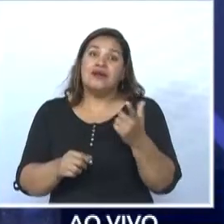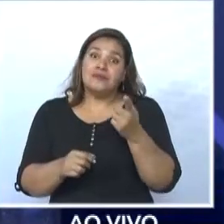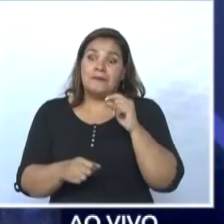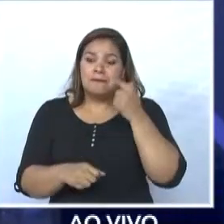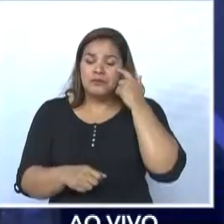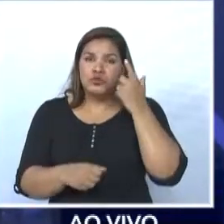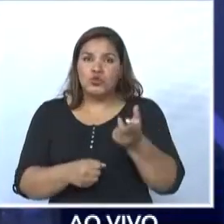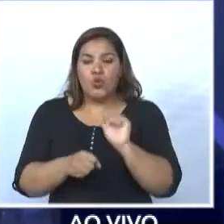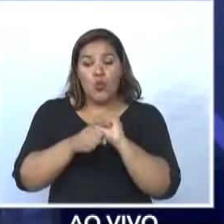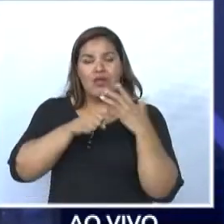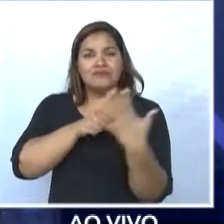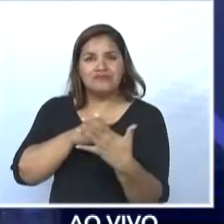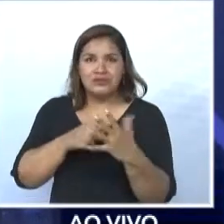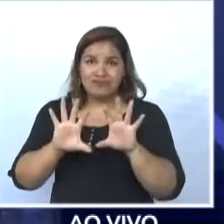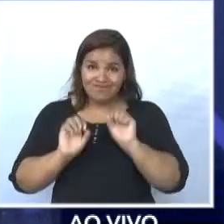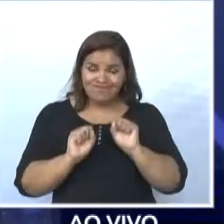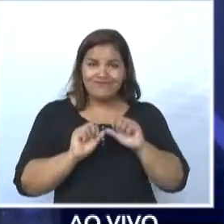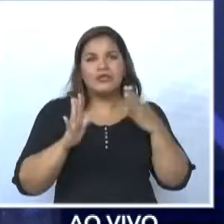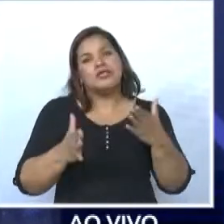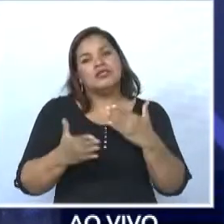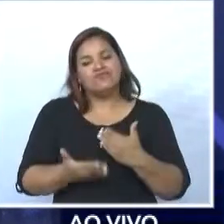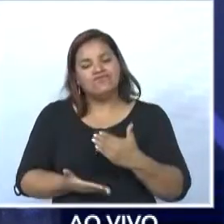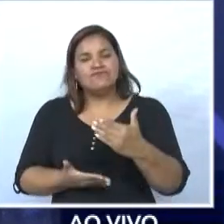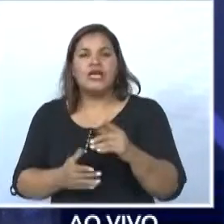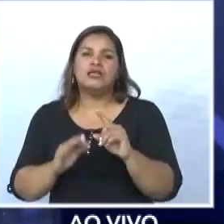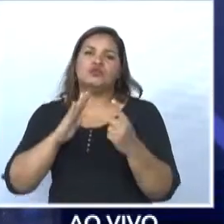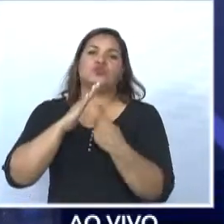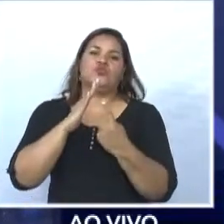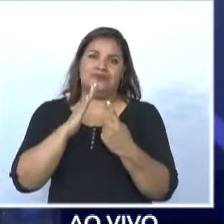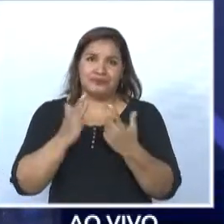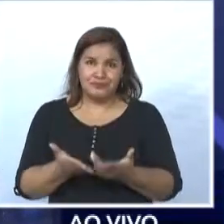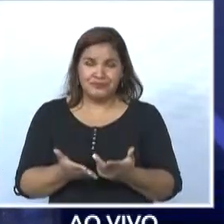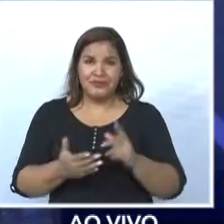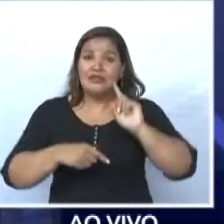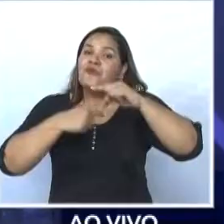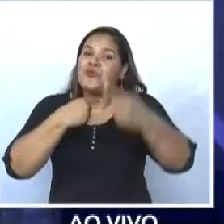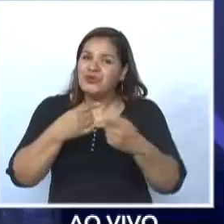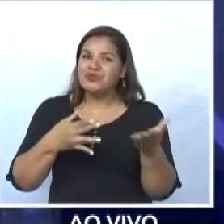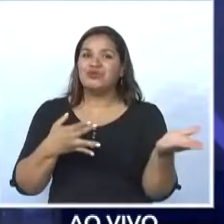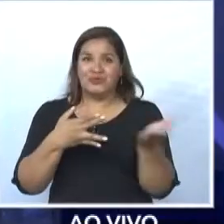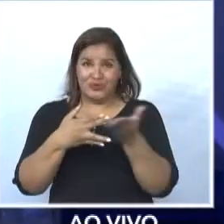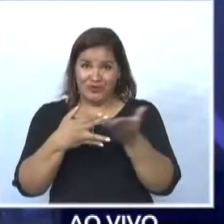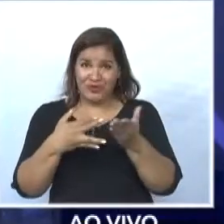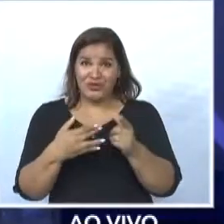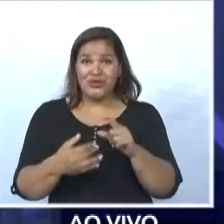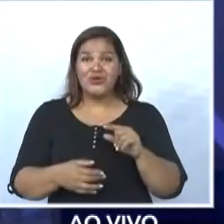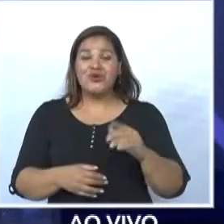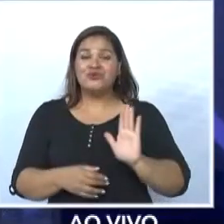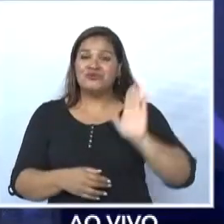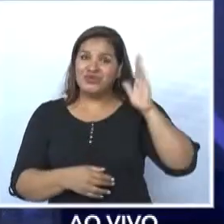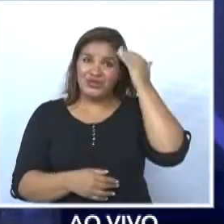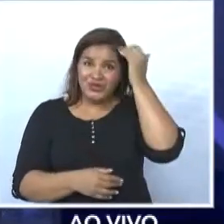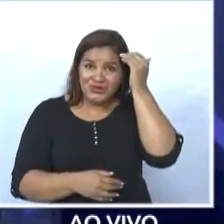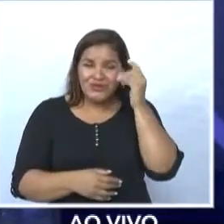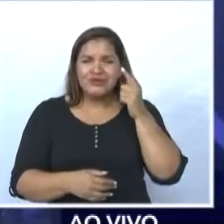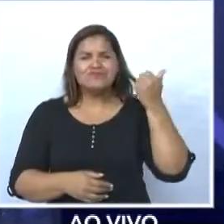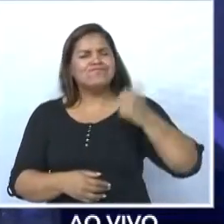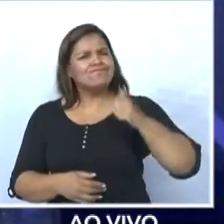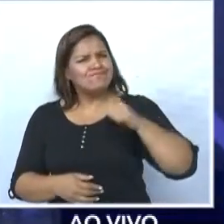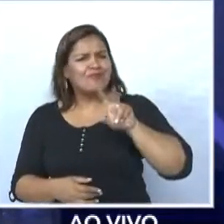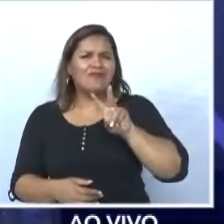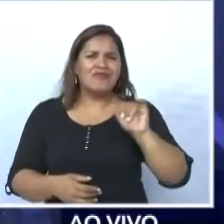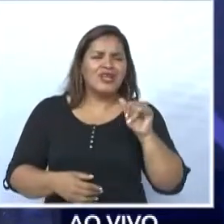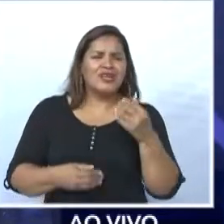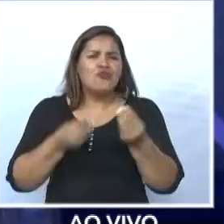e segue nesse momento em isolamento. Depois do intervalo, o candidato Alexandre Ferreira vai analisar como foi aqui a nossa